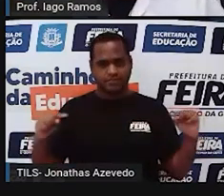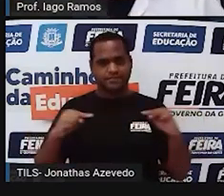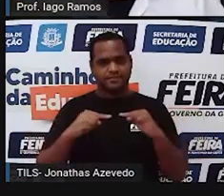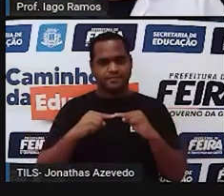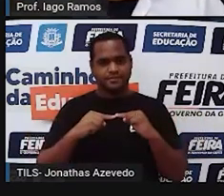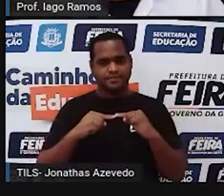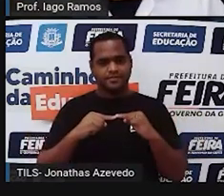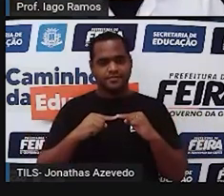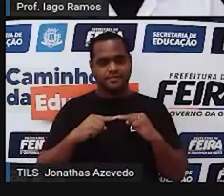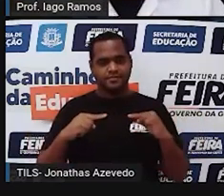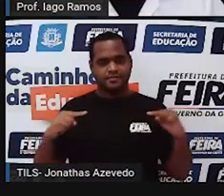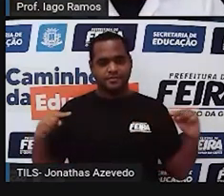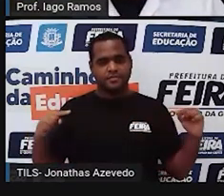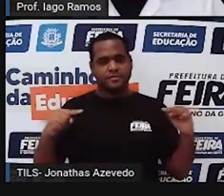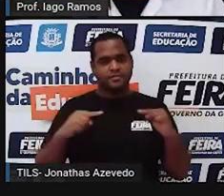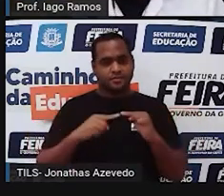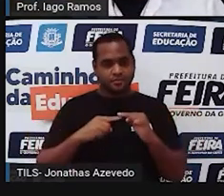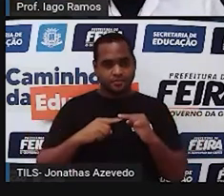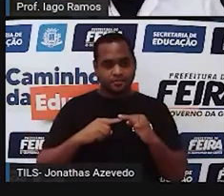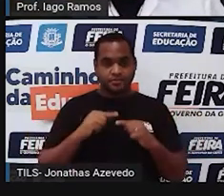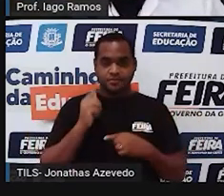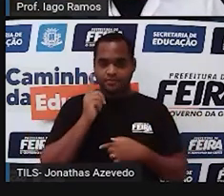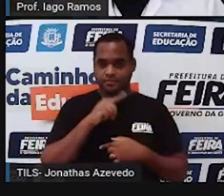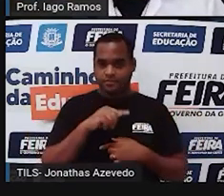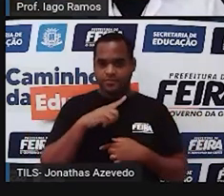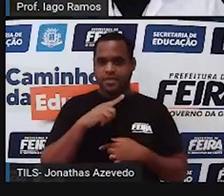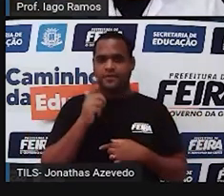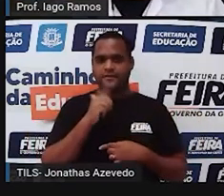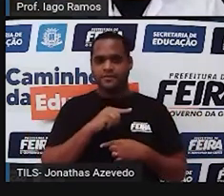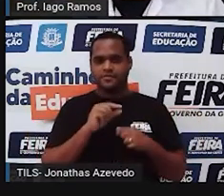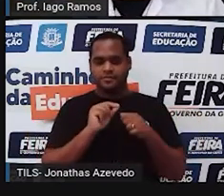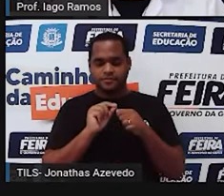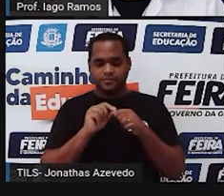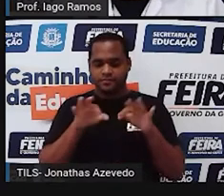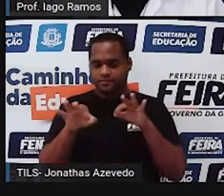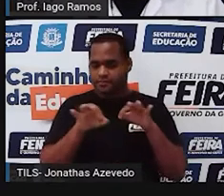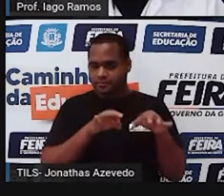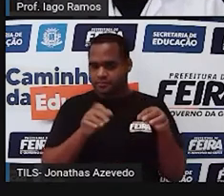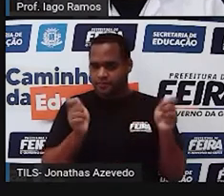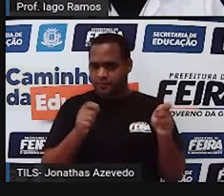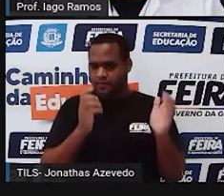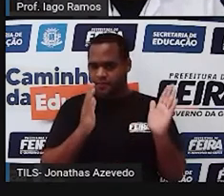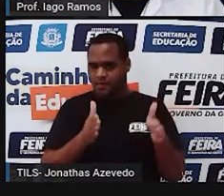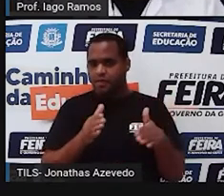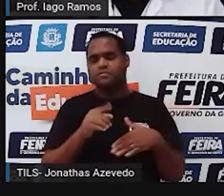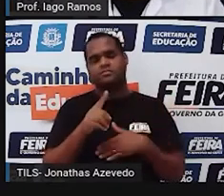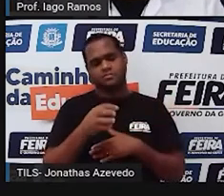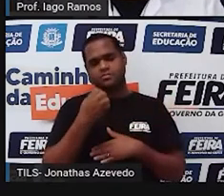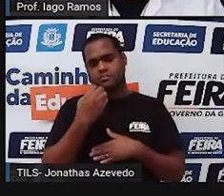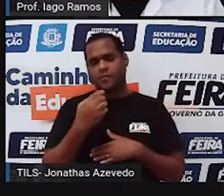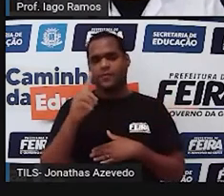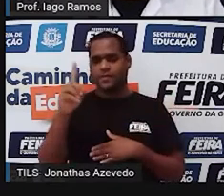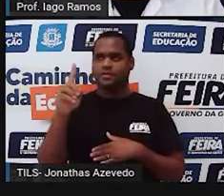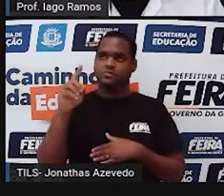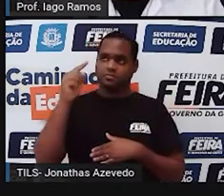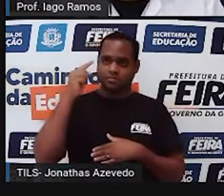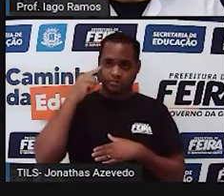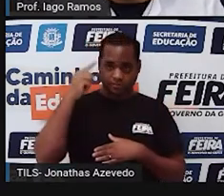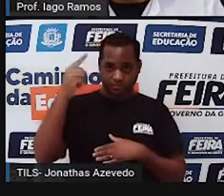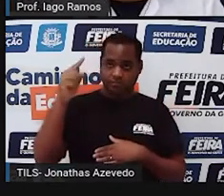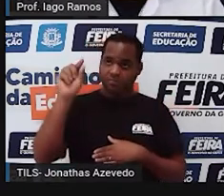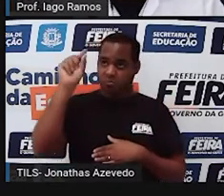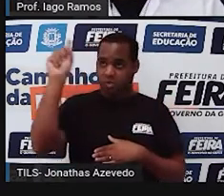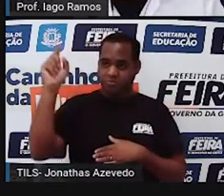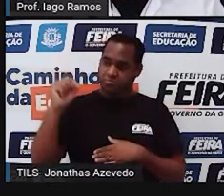onde você fez o ponto, né? Aquele ponto que eu pedi pra você fazer. Daquele ponto você vai puxar uma linha